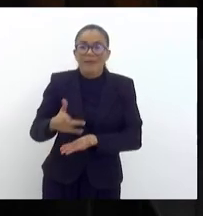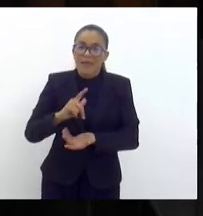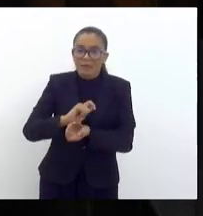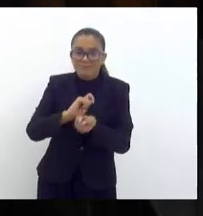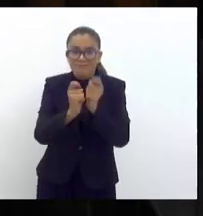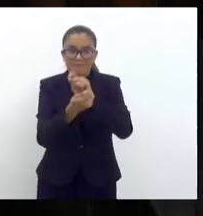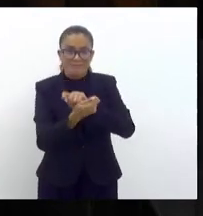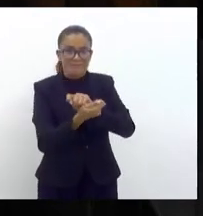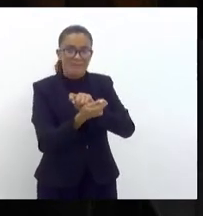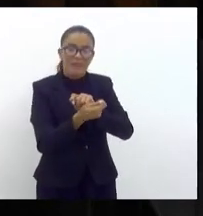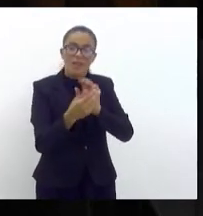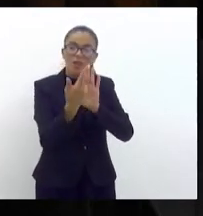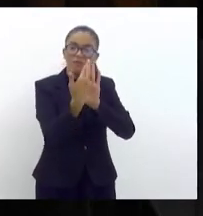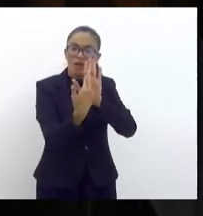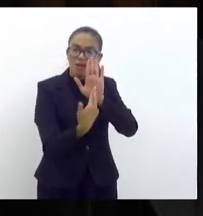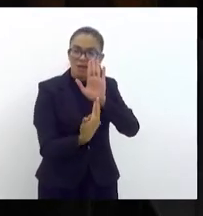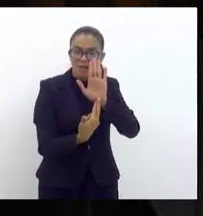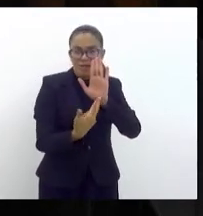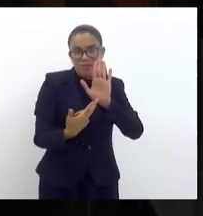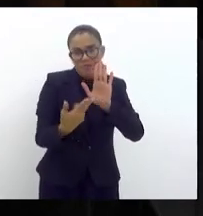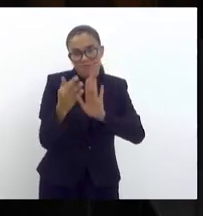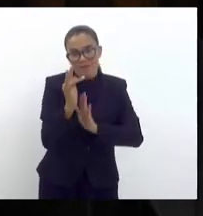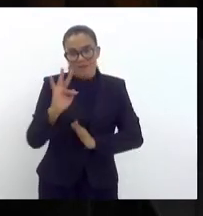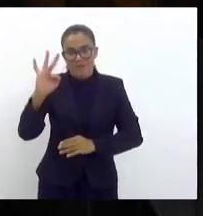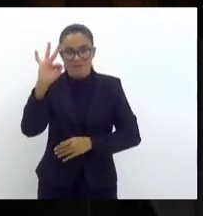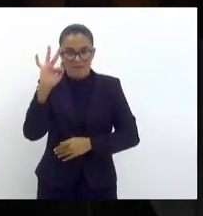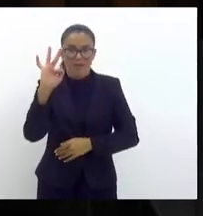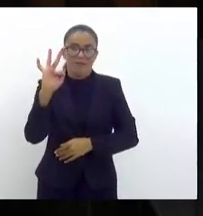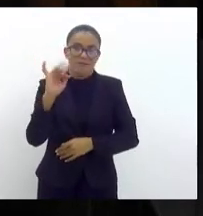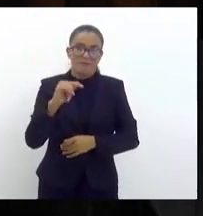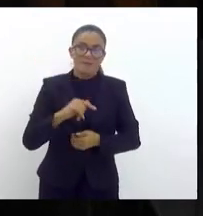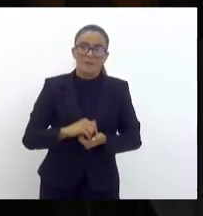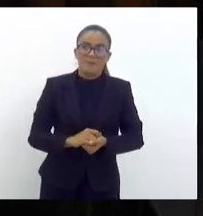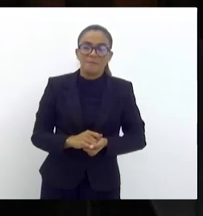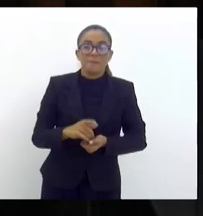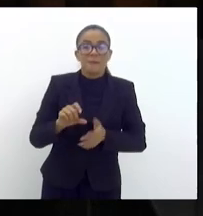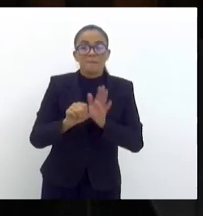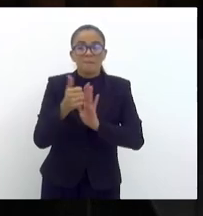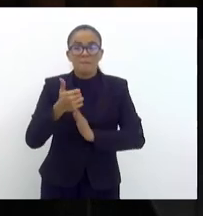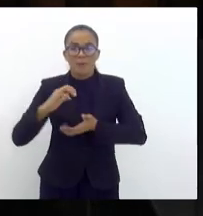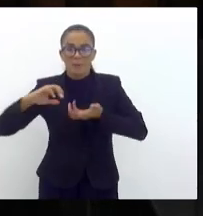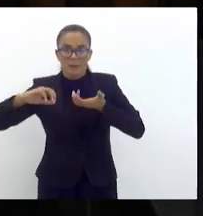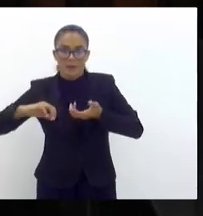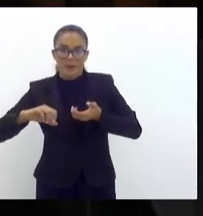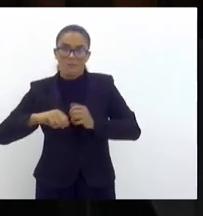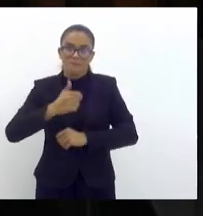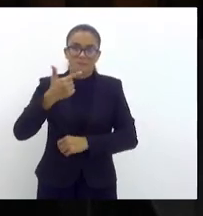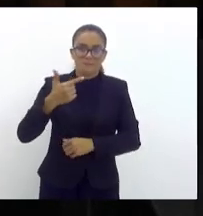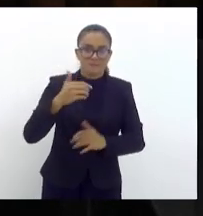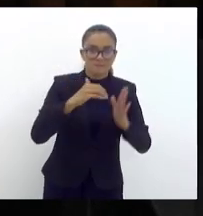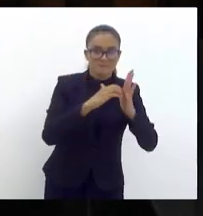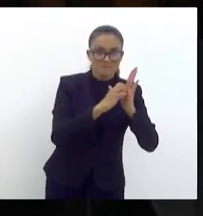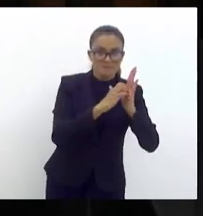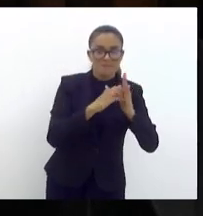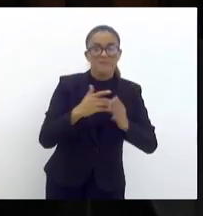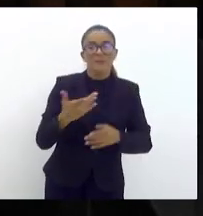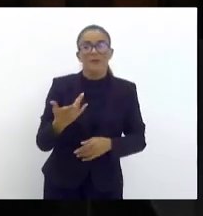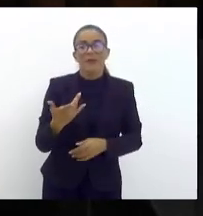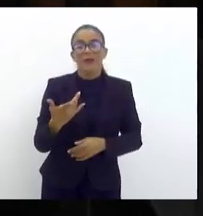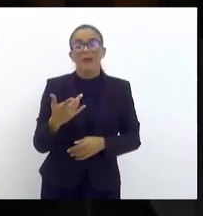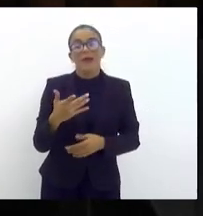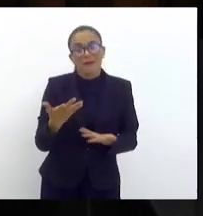federal que está sendo apreciada pela Câmara e depois pelo Senado. E aí,